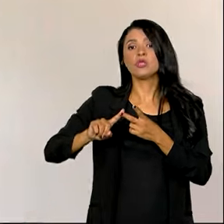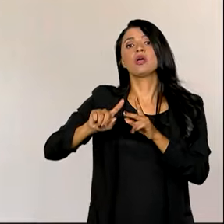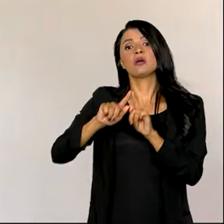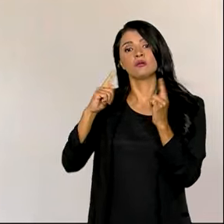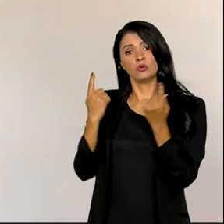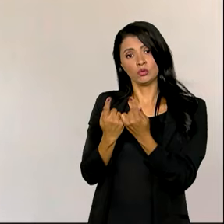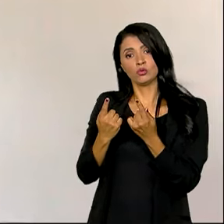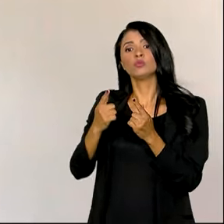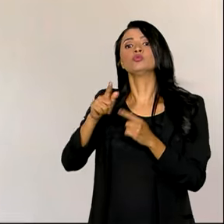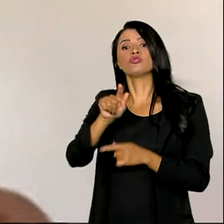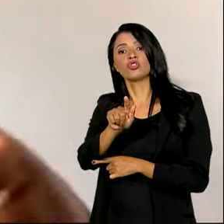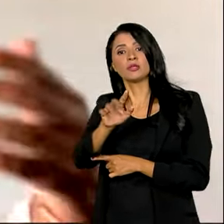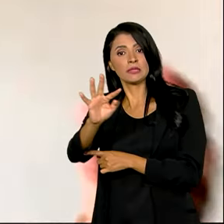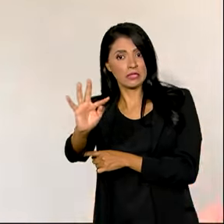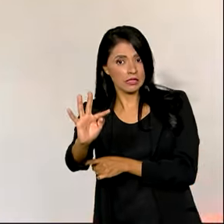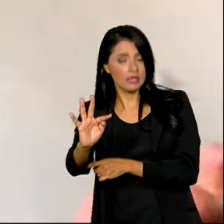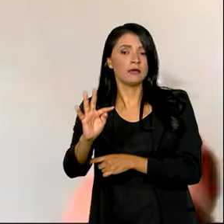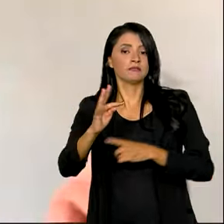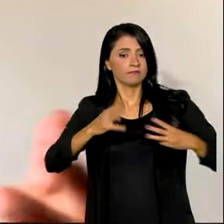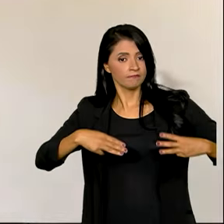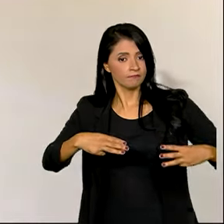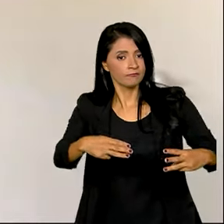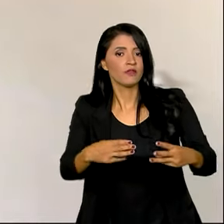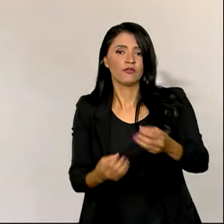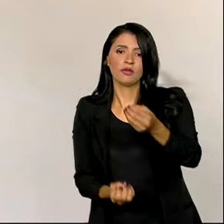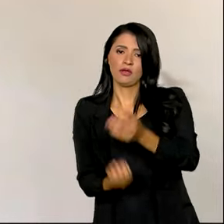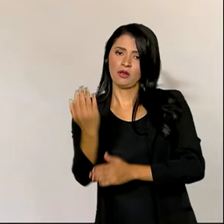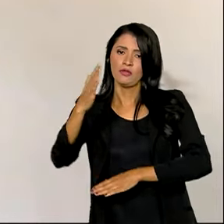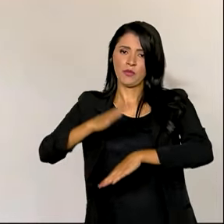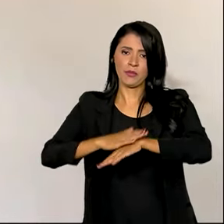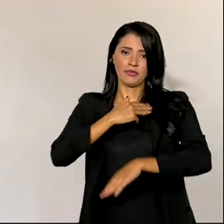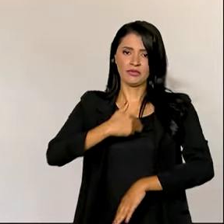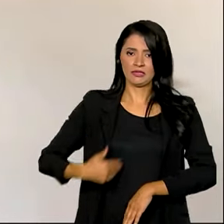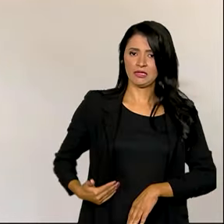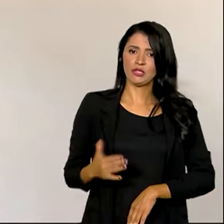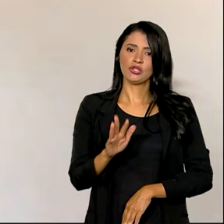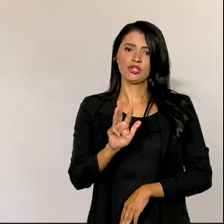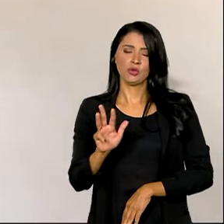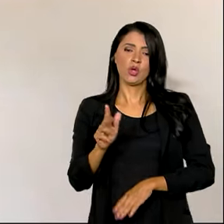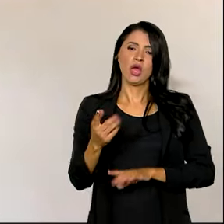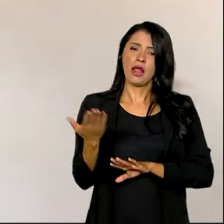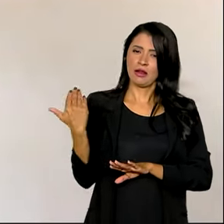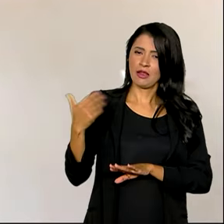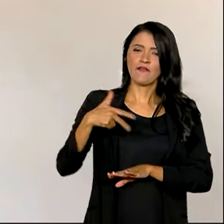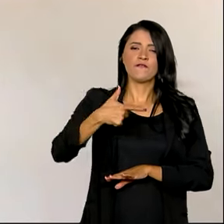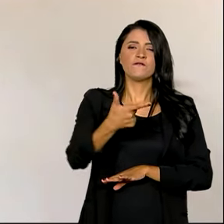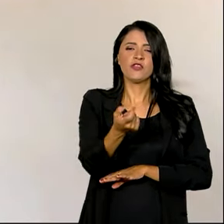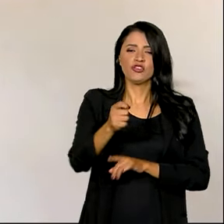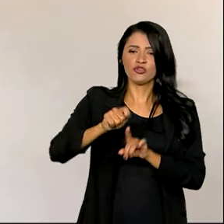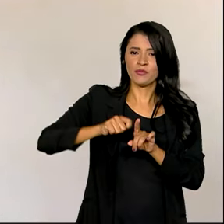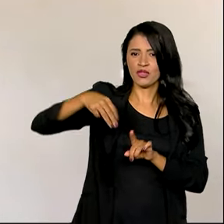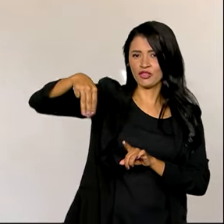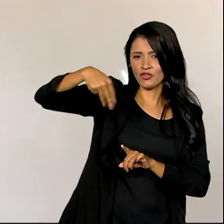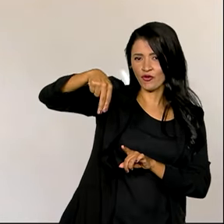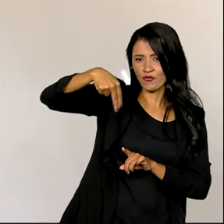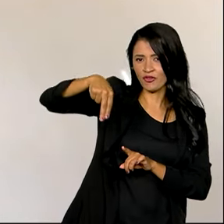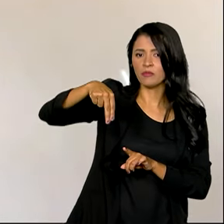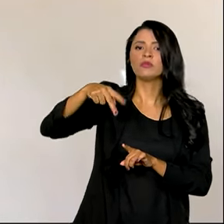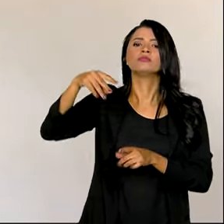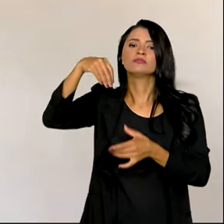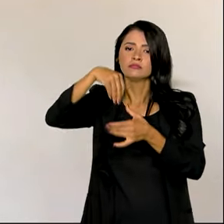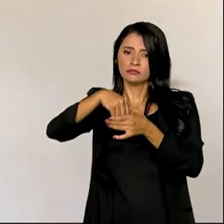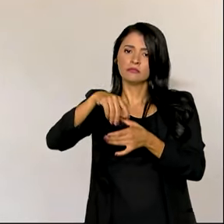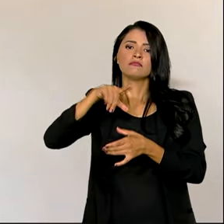trabalho interministerial que foi instituído pelo presidente Lula no último dia 20 de novembro e que é composto